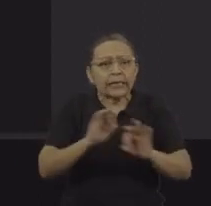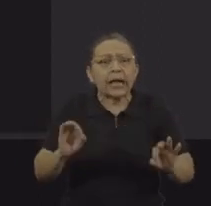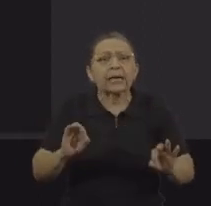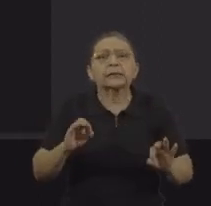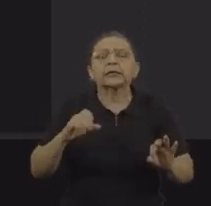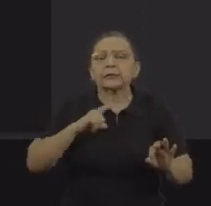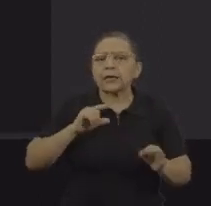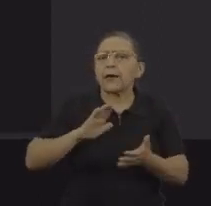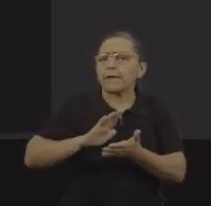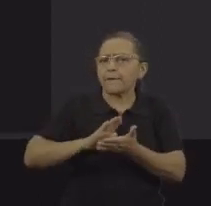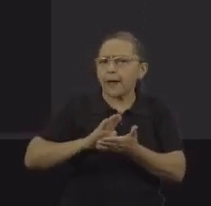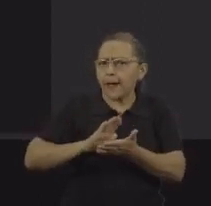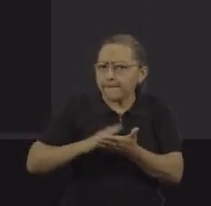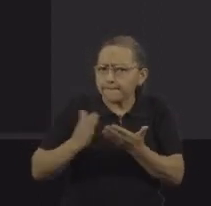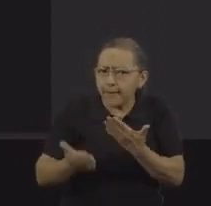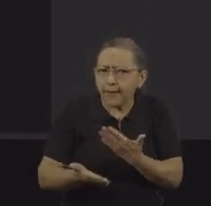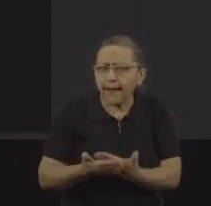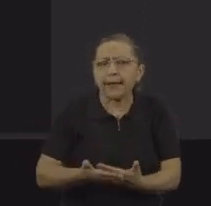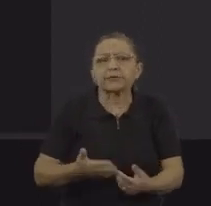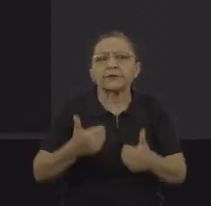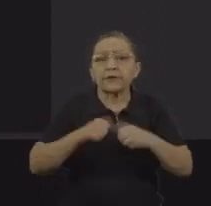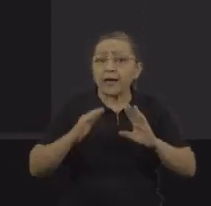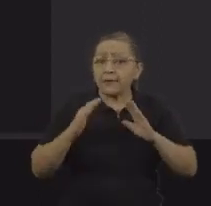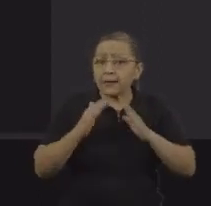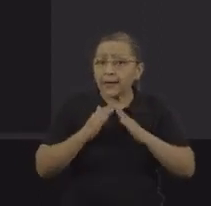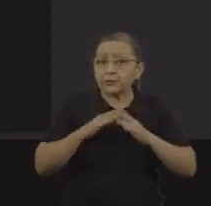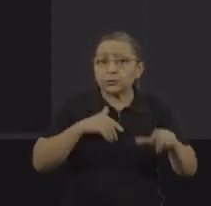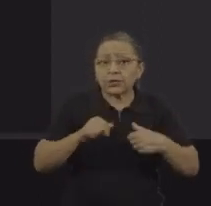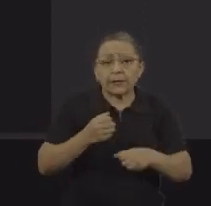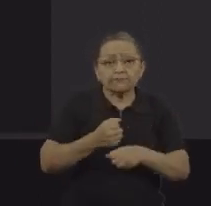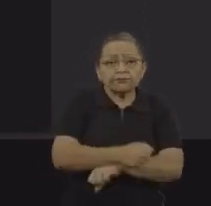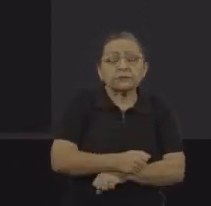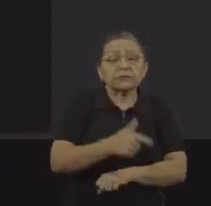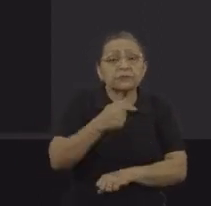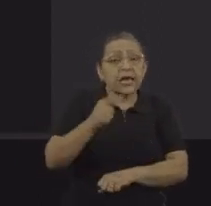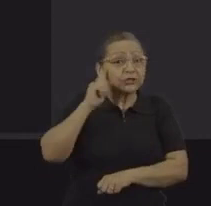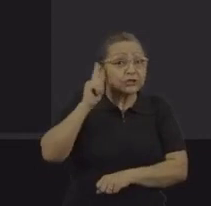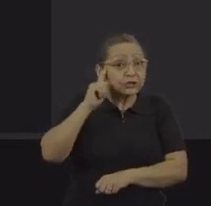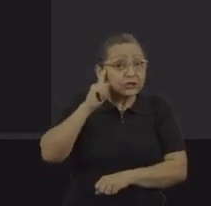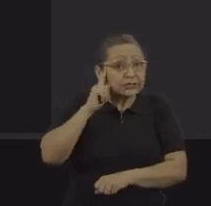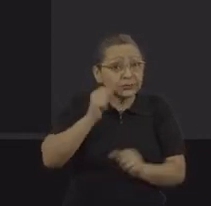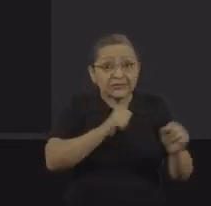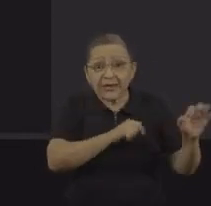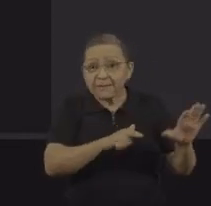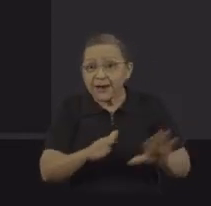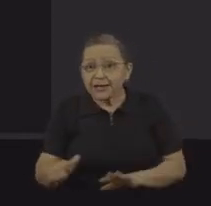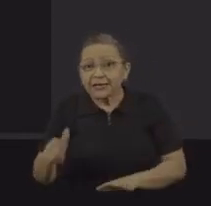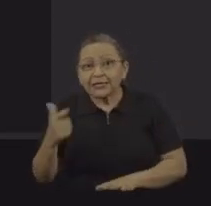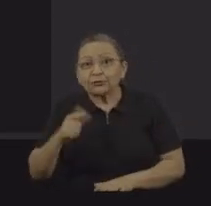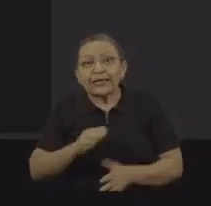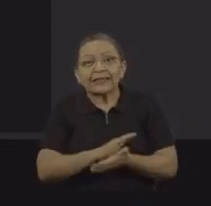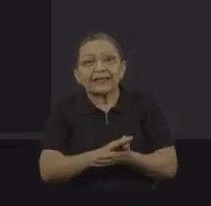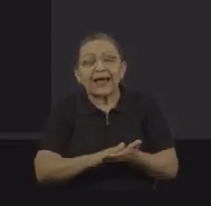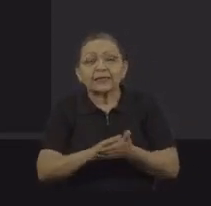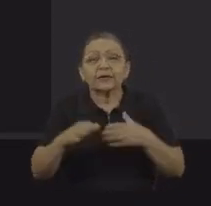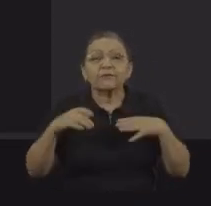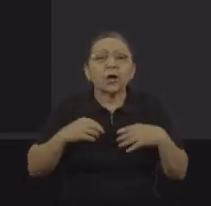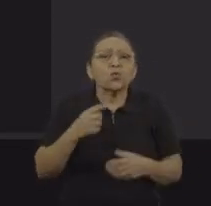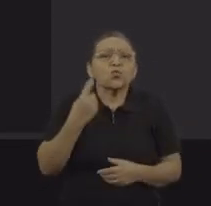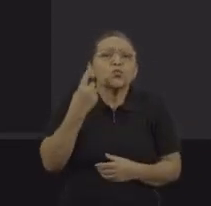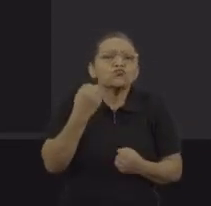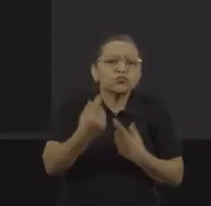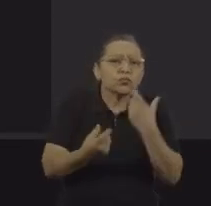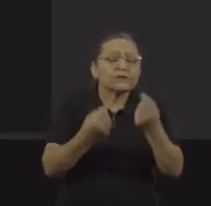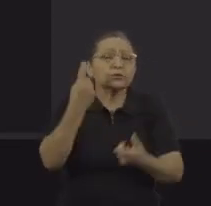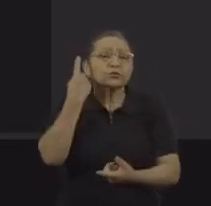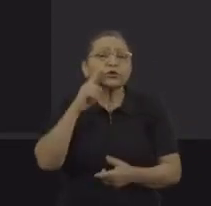diariamente, sete dias por semana. Proibida de sair, ela era vigiada por câmeras, e ela não podia,